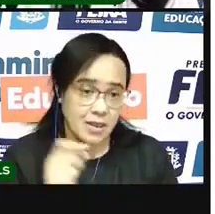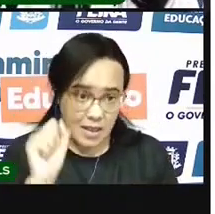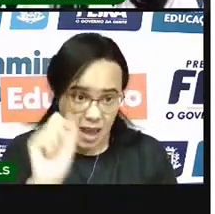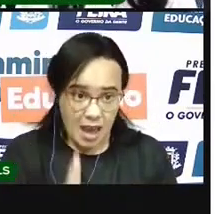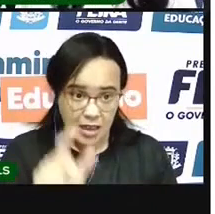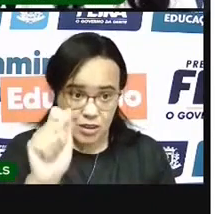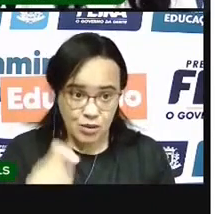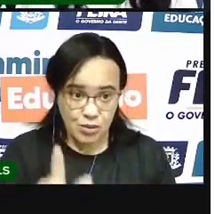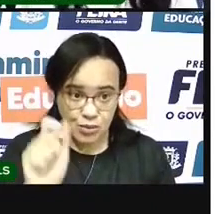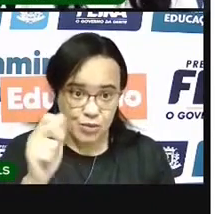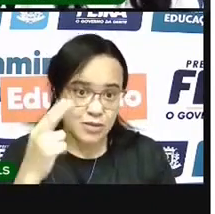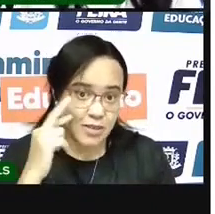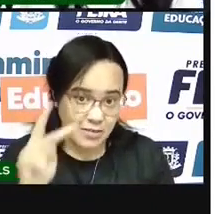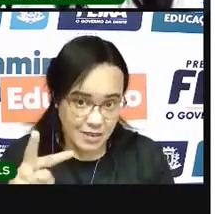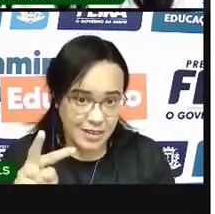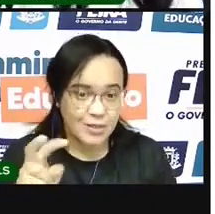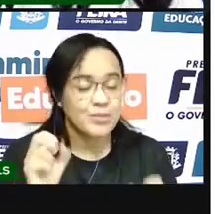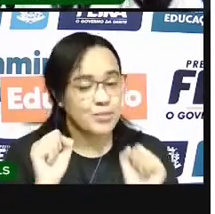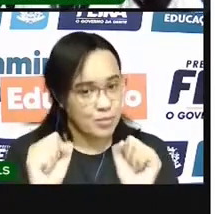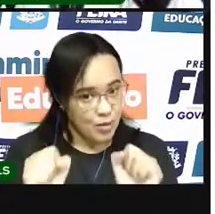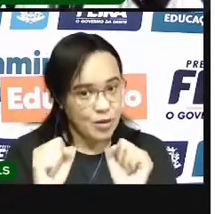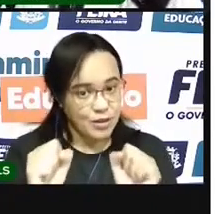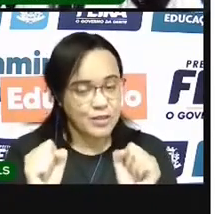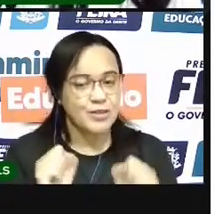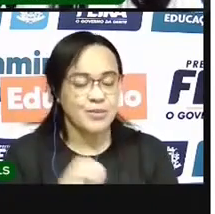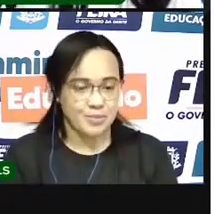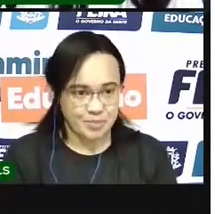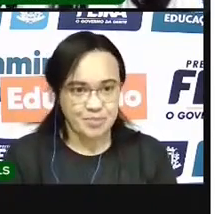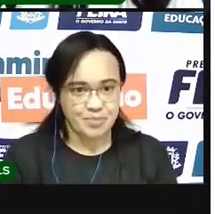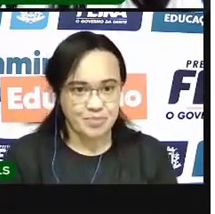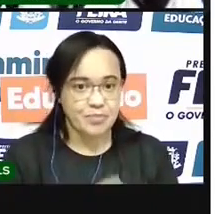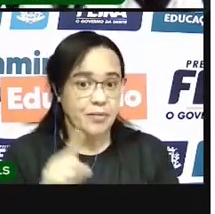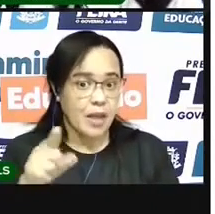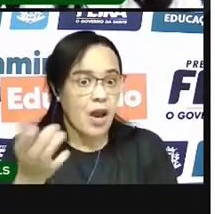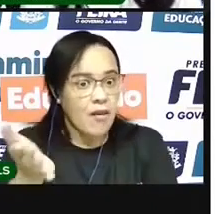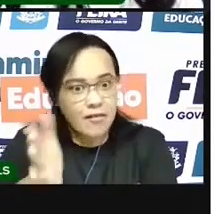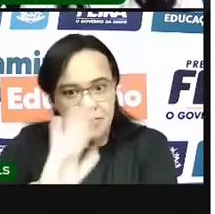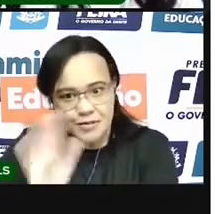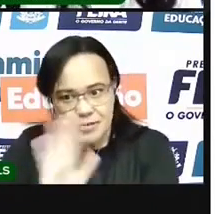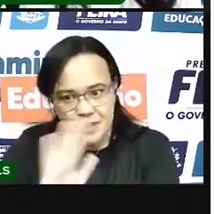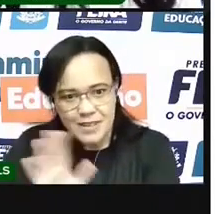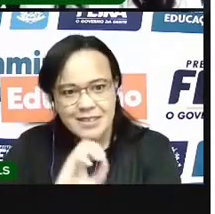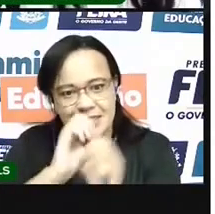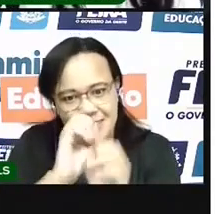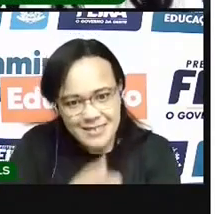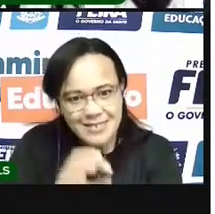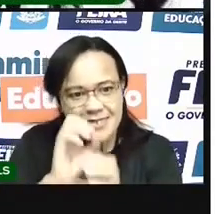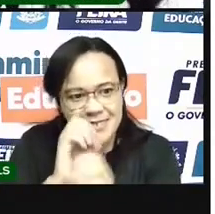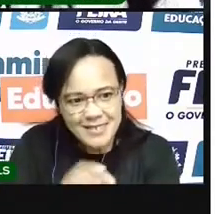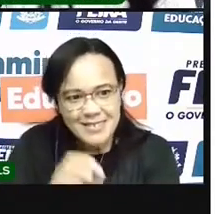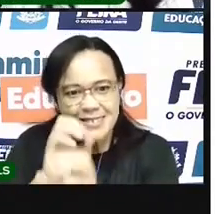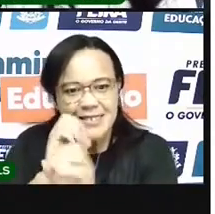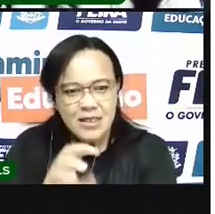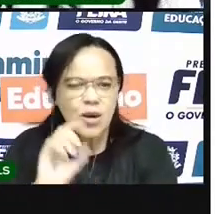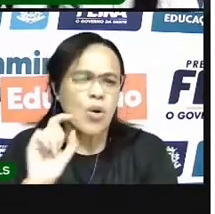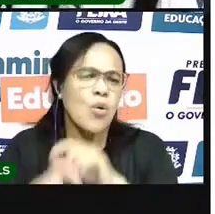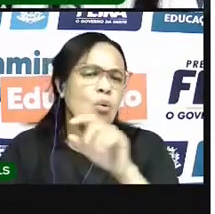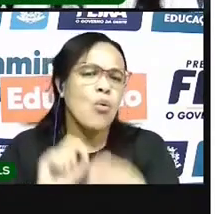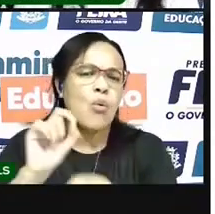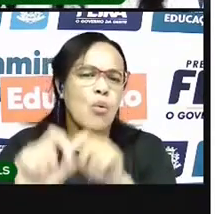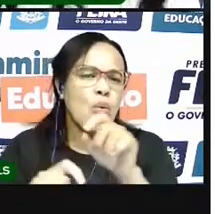atividade de hoje, tá? E aí, nesse vídeo, está ensinando a fazer uma dobradura